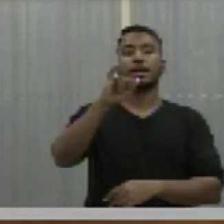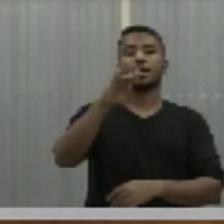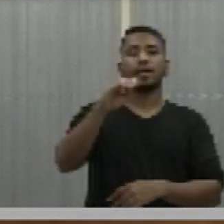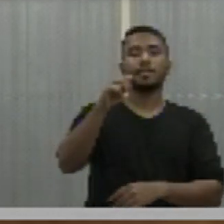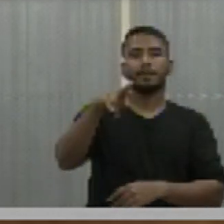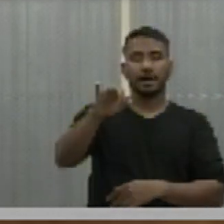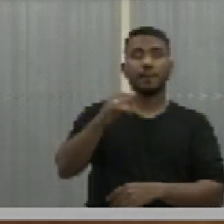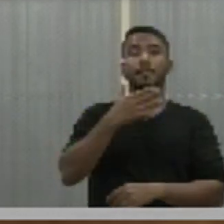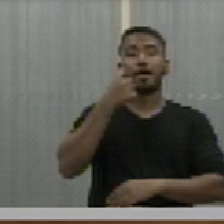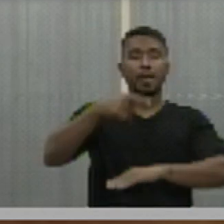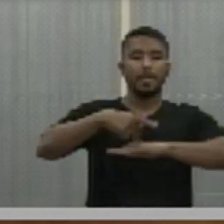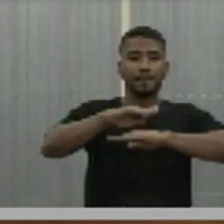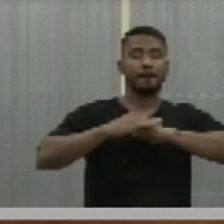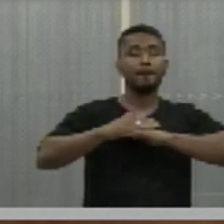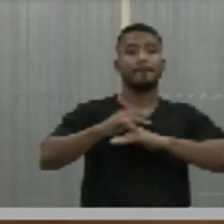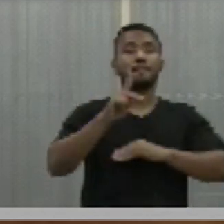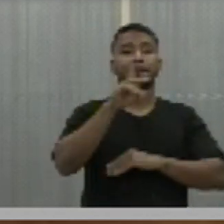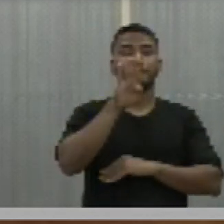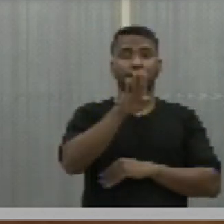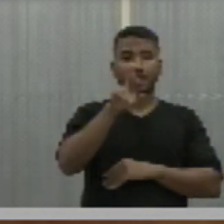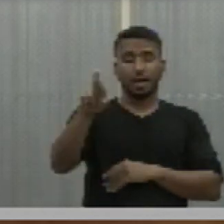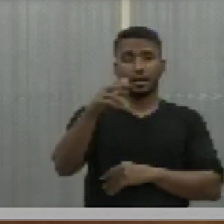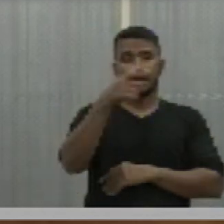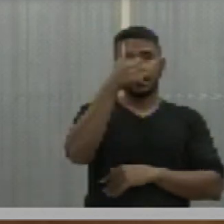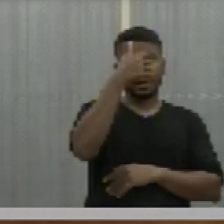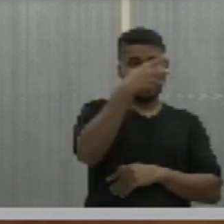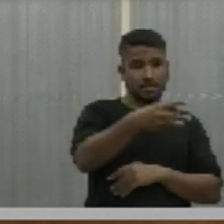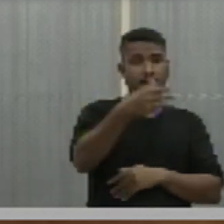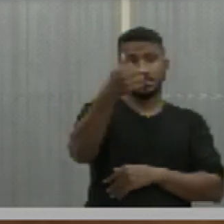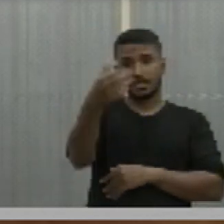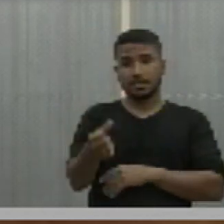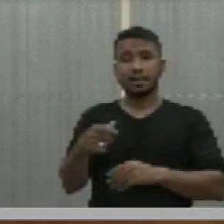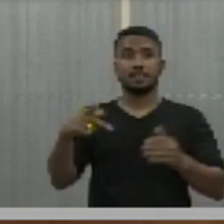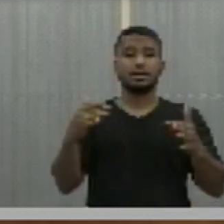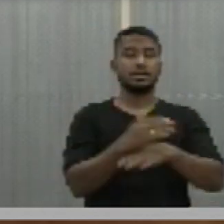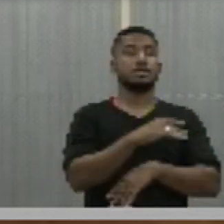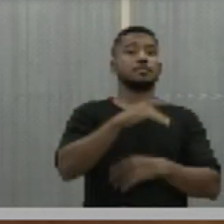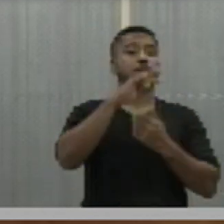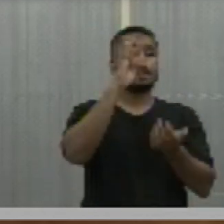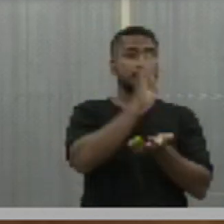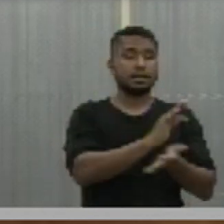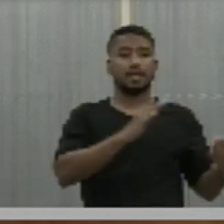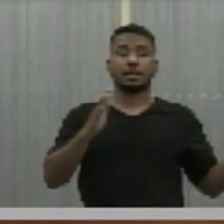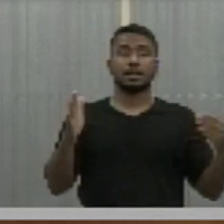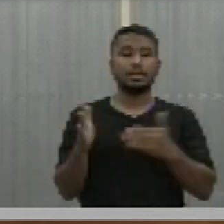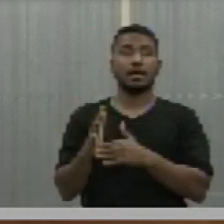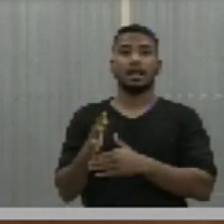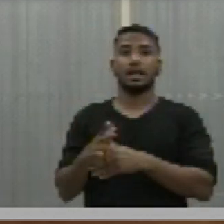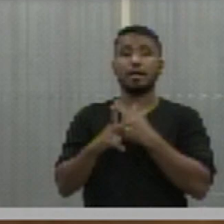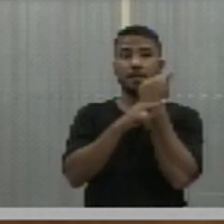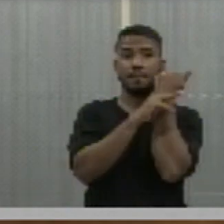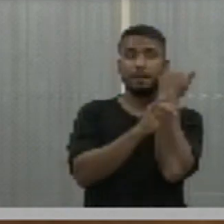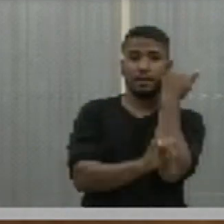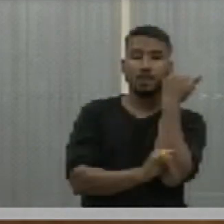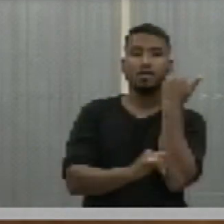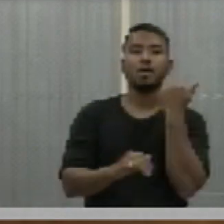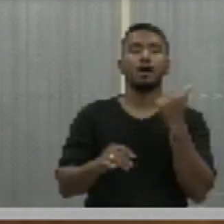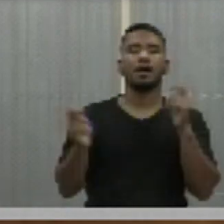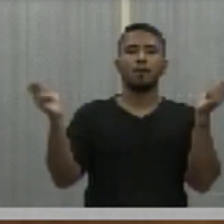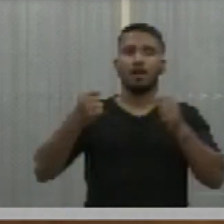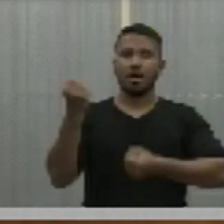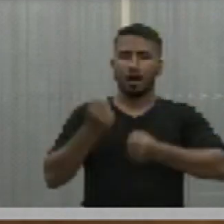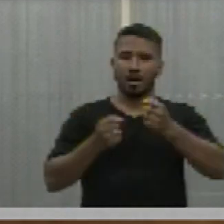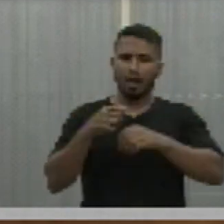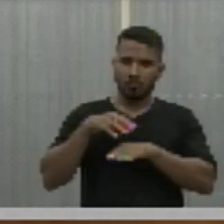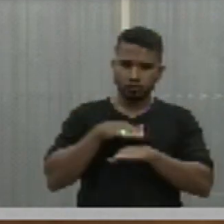recuperação da BR-316, no trecho Terezina Picos, a fim de facilitar a trafegabilidade dos veículos no referido